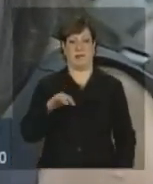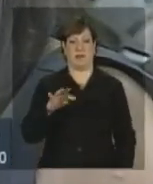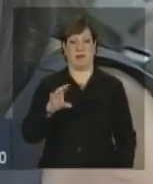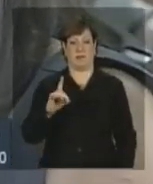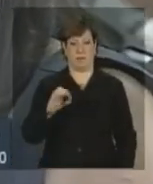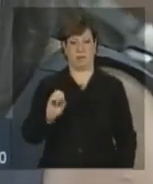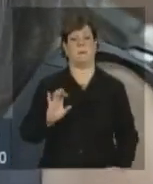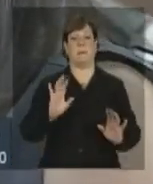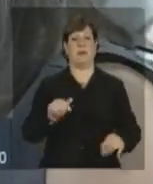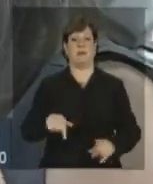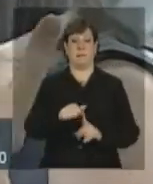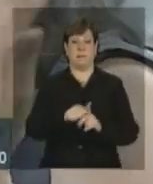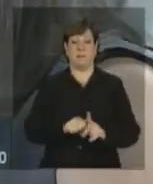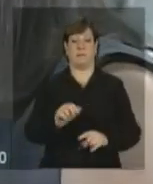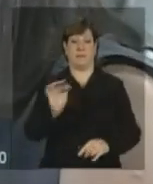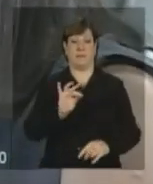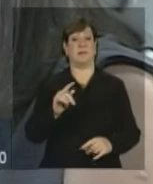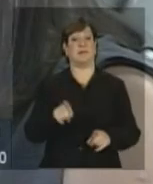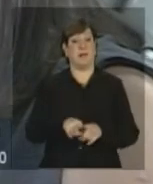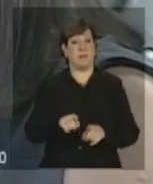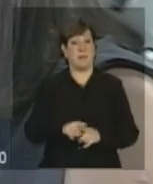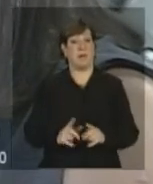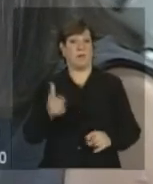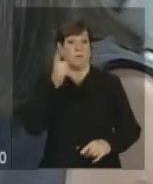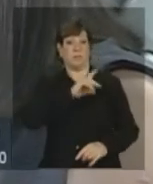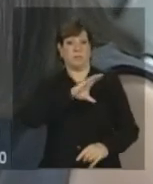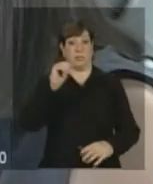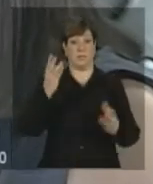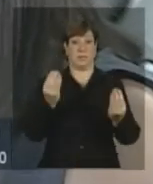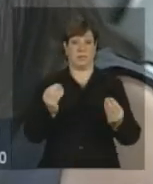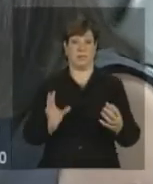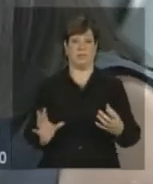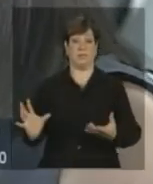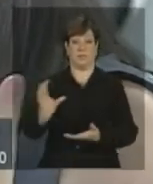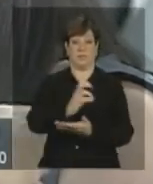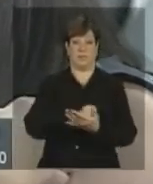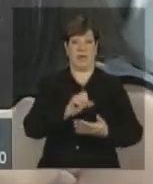recorde de arrecadação, muito por conta da antecipação de IRPJ, CSLL.